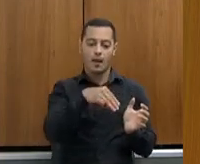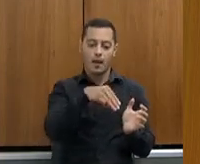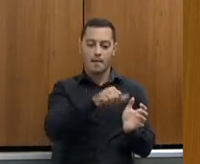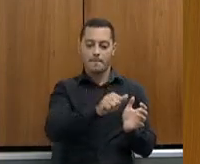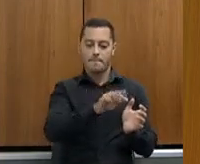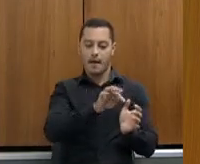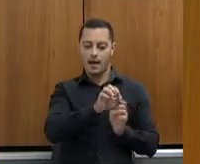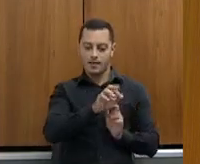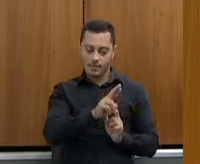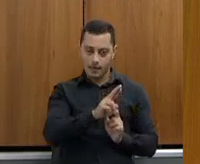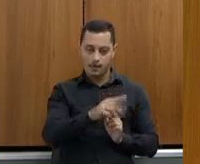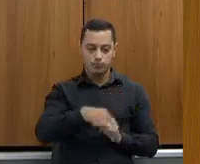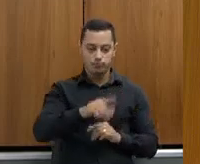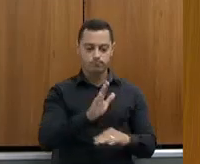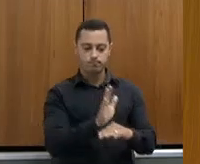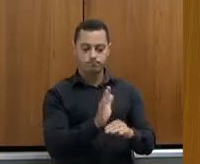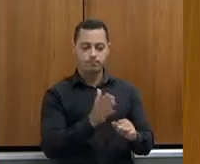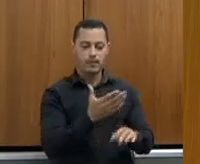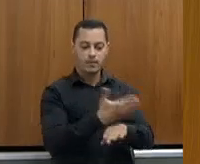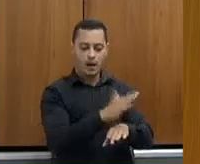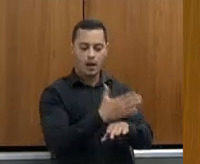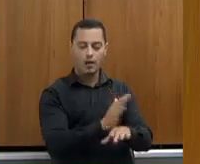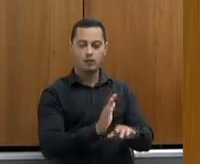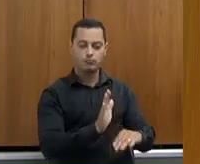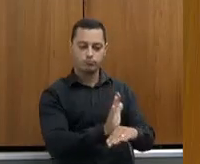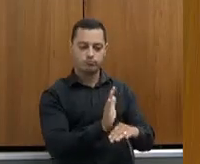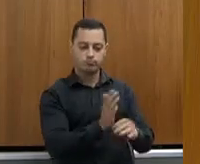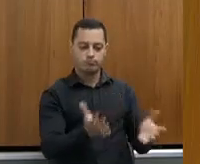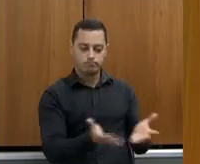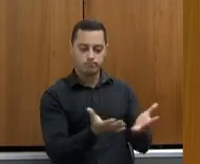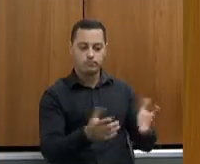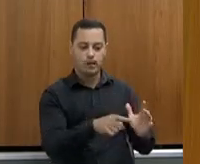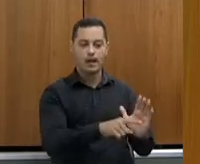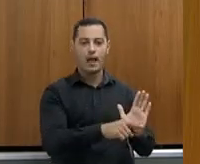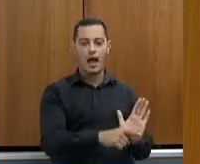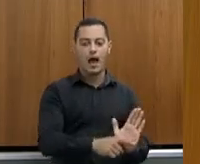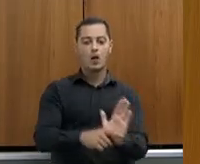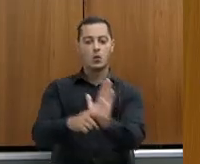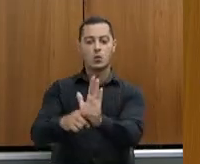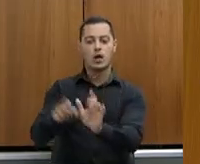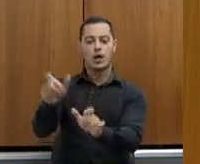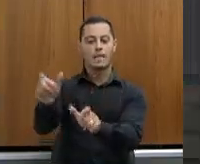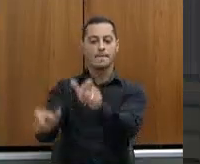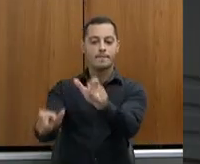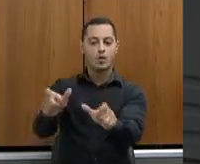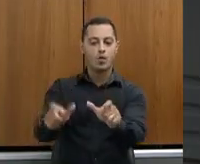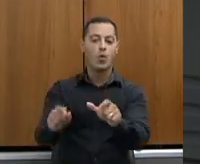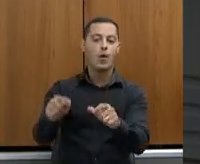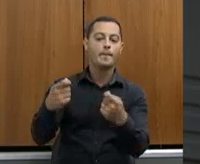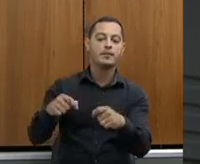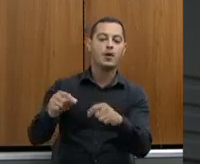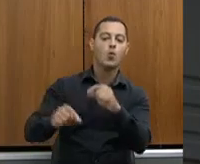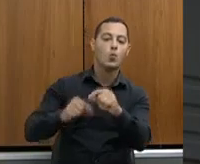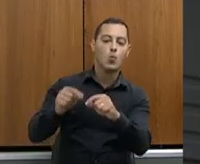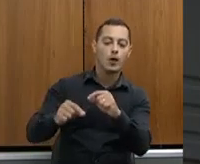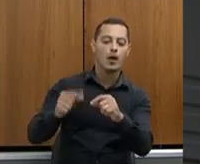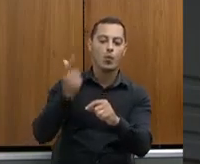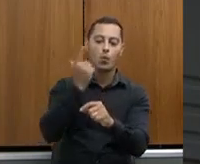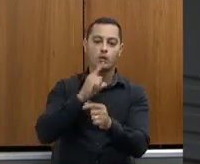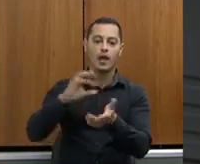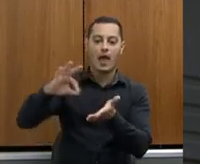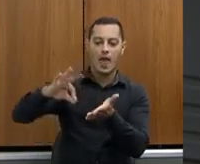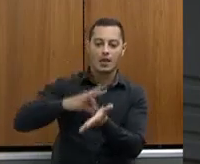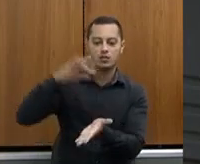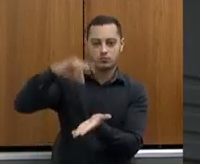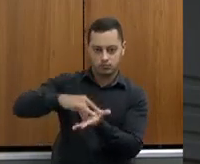EMATER, para dar essa assistência para o produtor, o que ele precisa no alambique para poder chegar ao registro, mas eu tenho um exemplo para